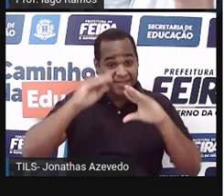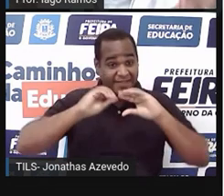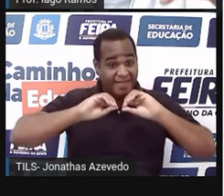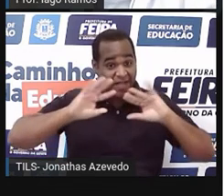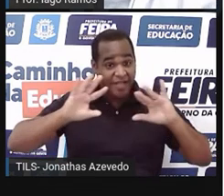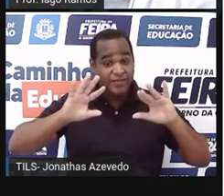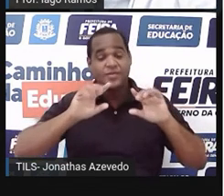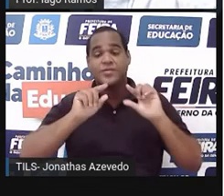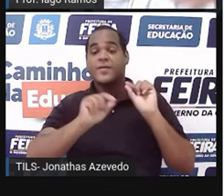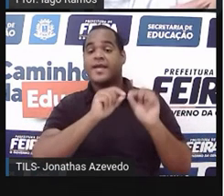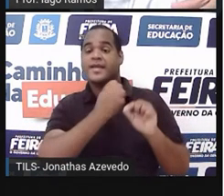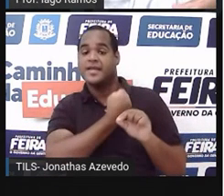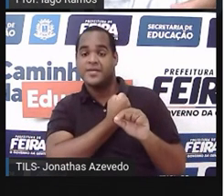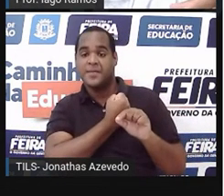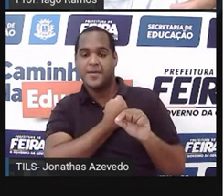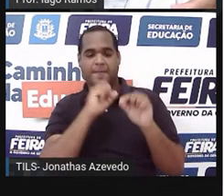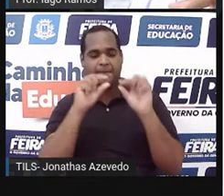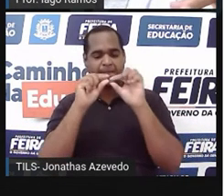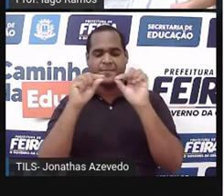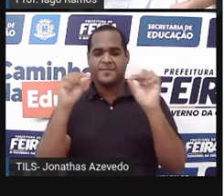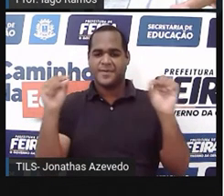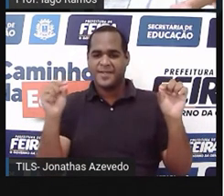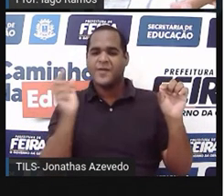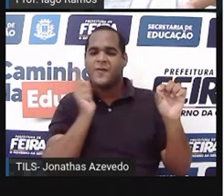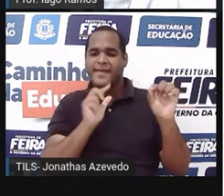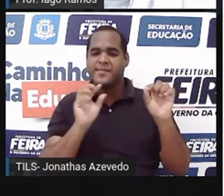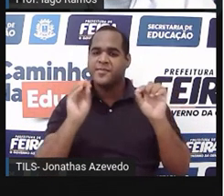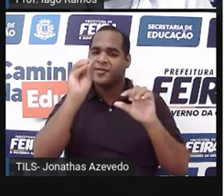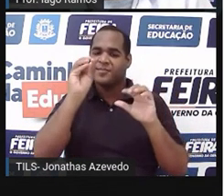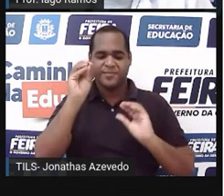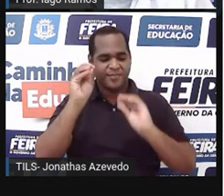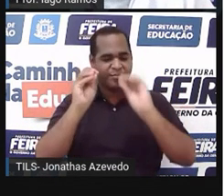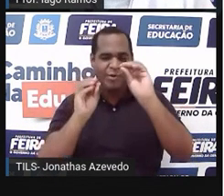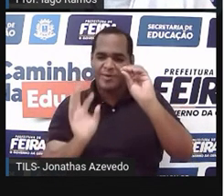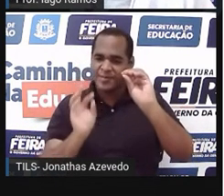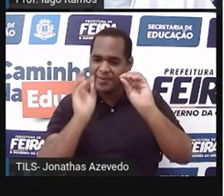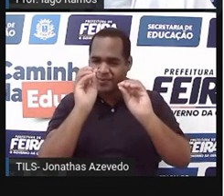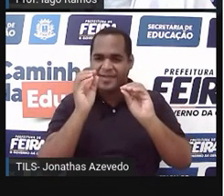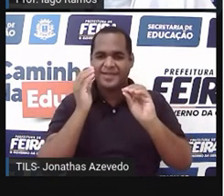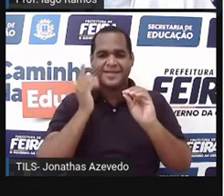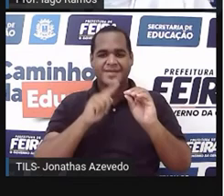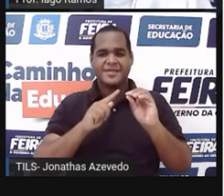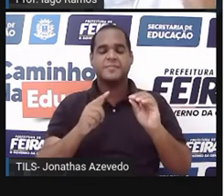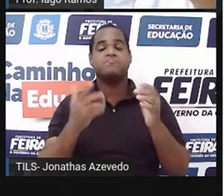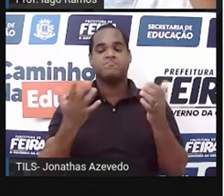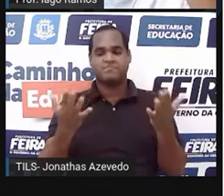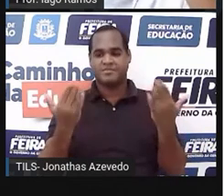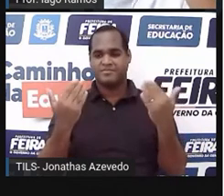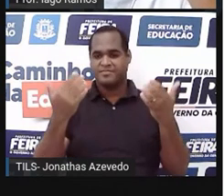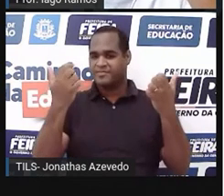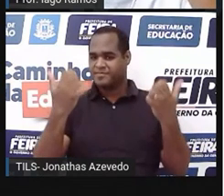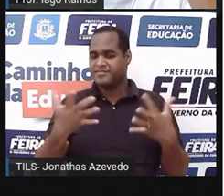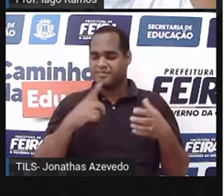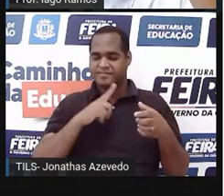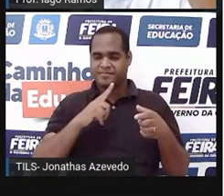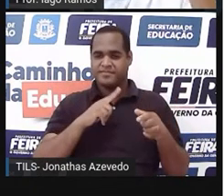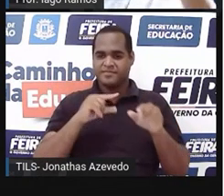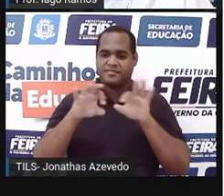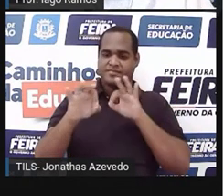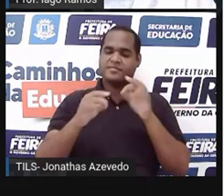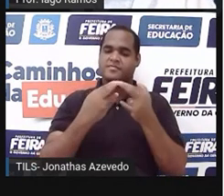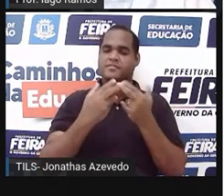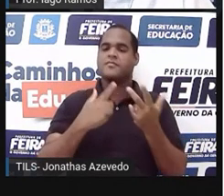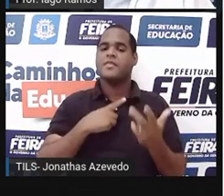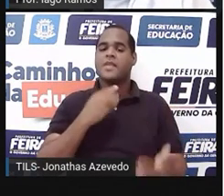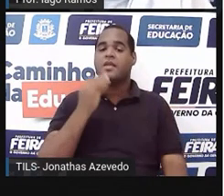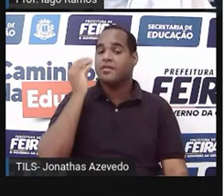faz para colocar os números racionais na reta numérica? Então, vem aqui comigo, porque é que a gente vai fazer. vamos